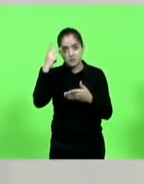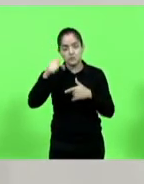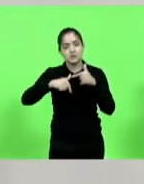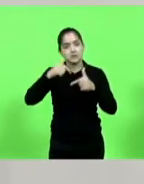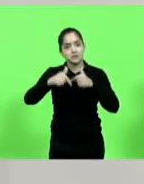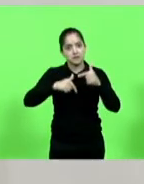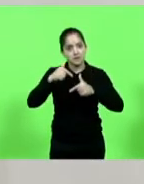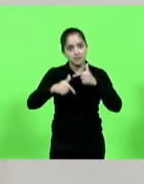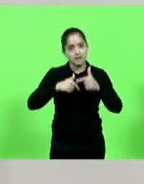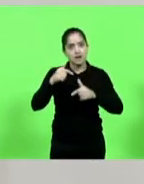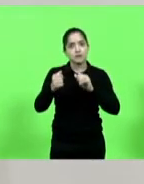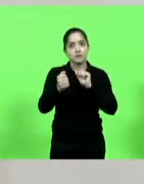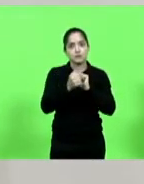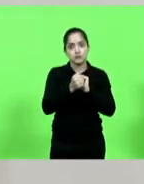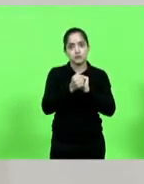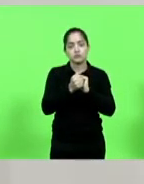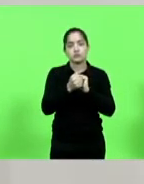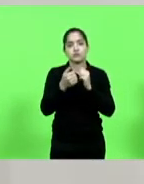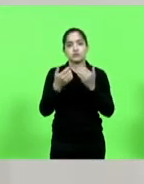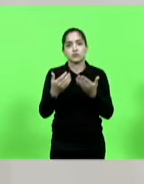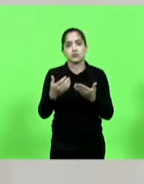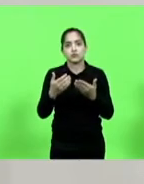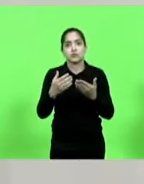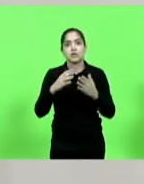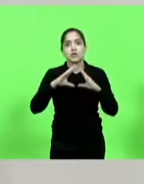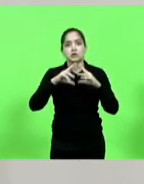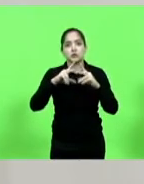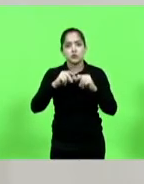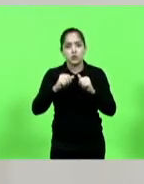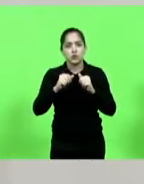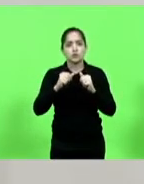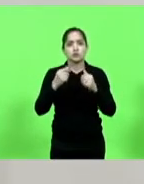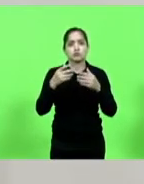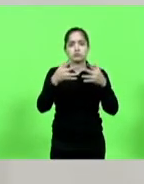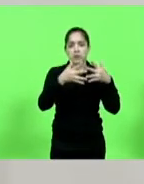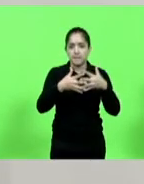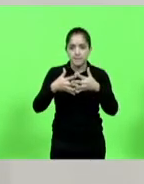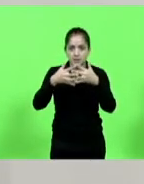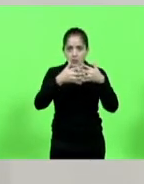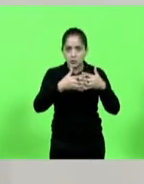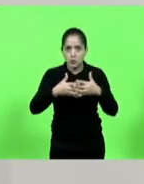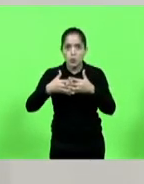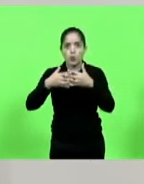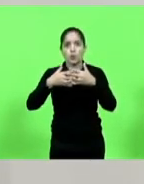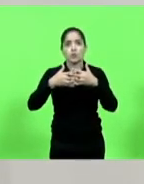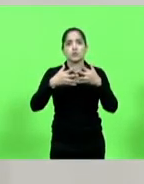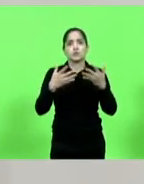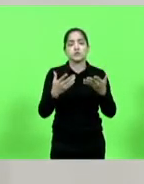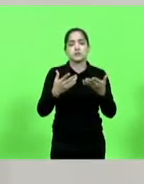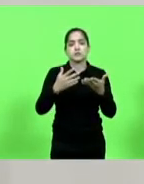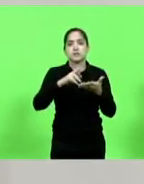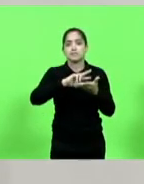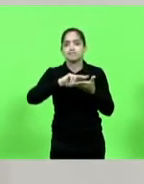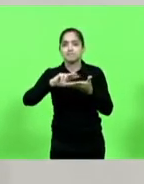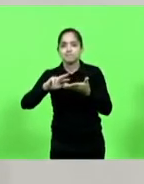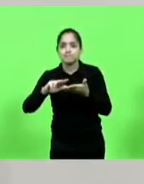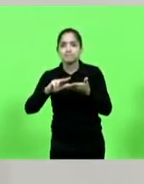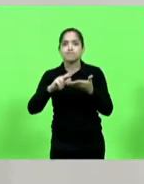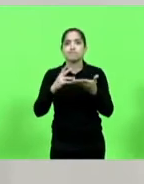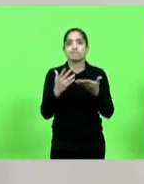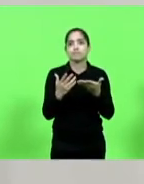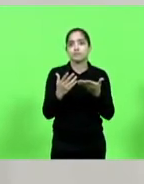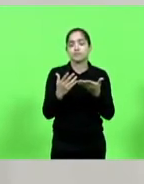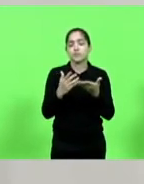mais os indiretos. Temos toda a frota de caminhões, cobrança, montagem, que são indiretos. Diretos e